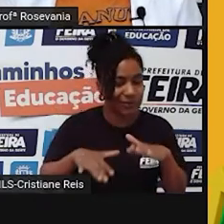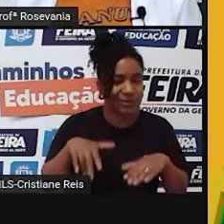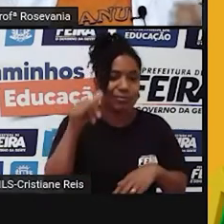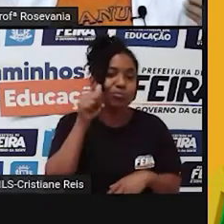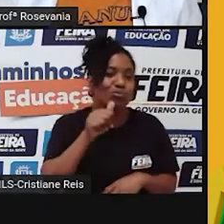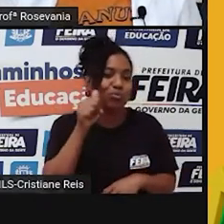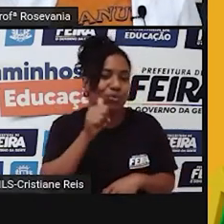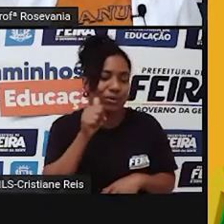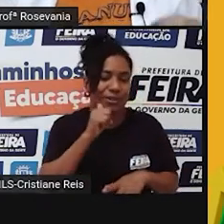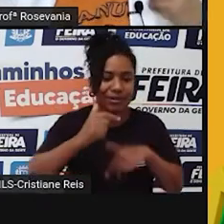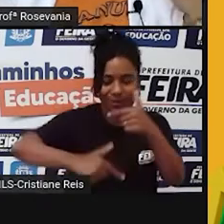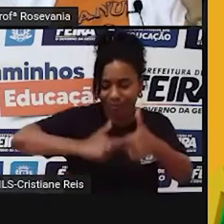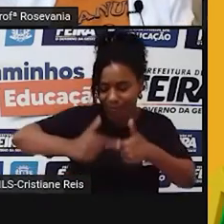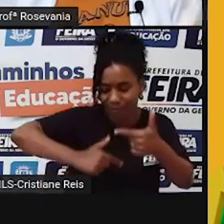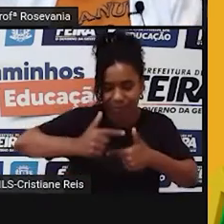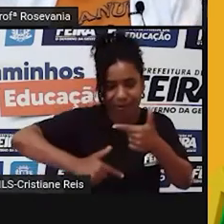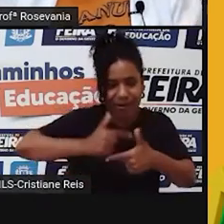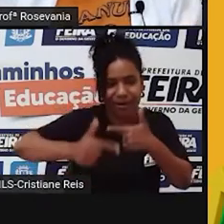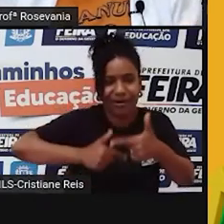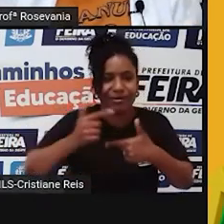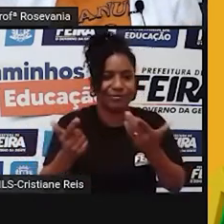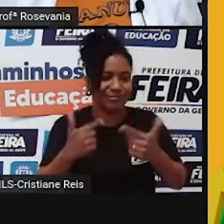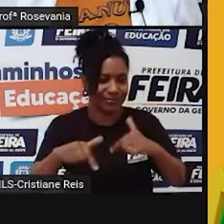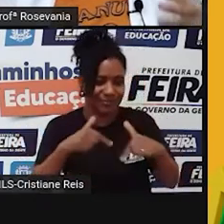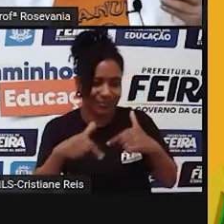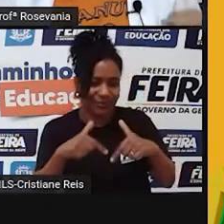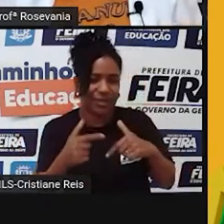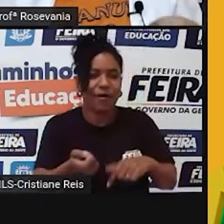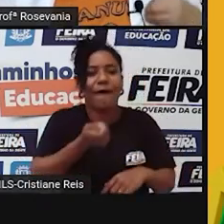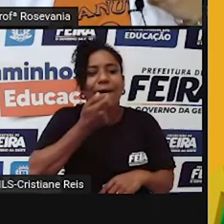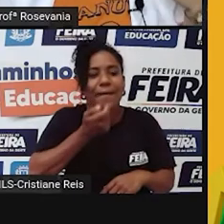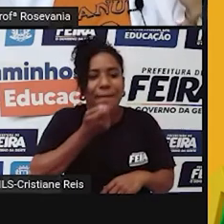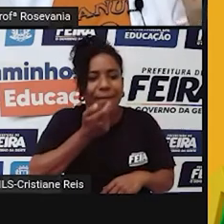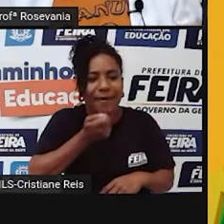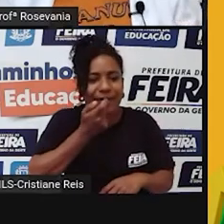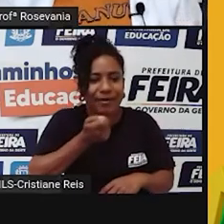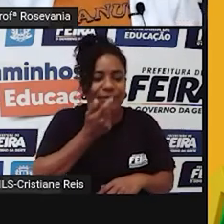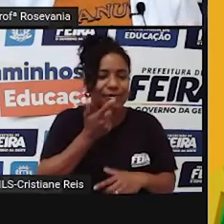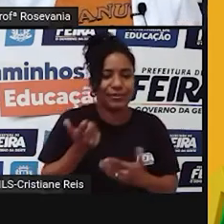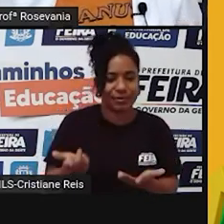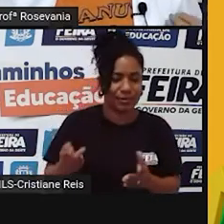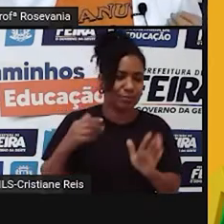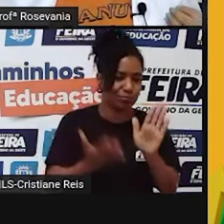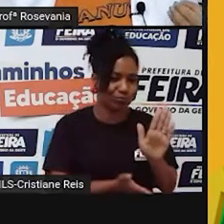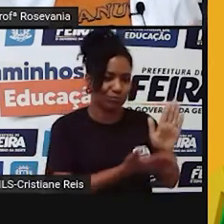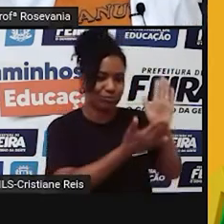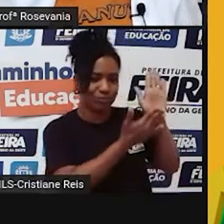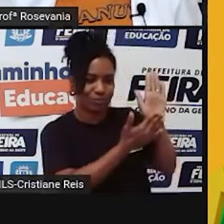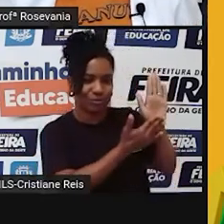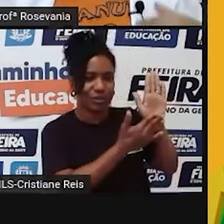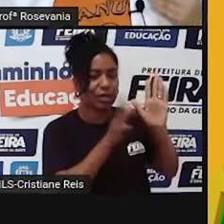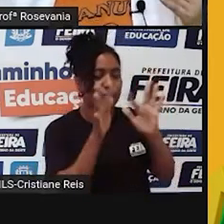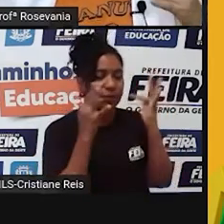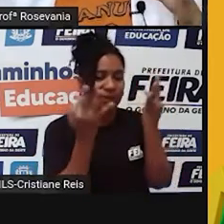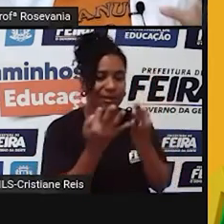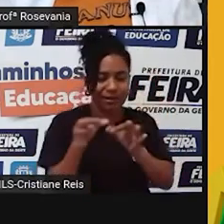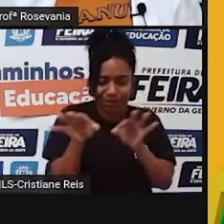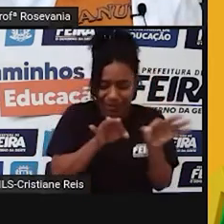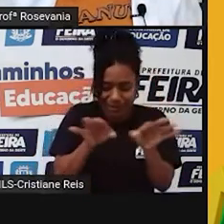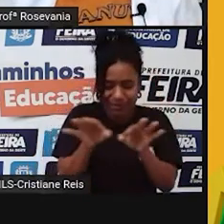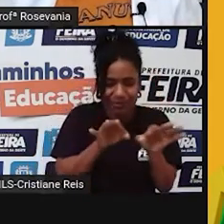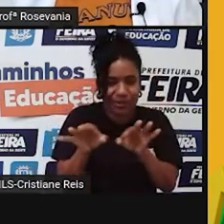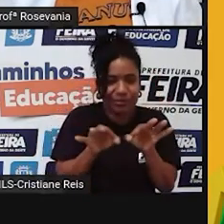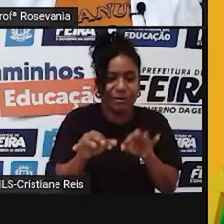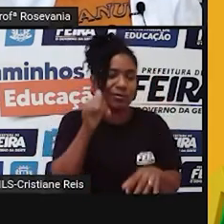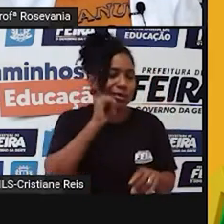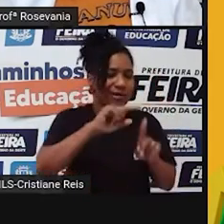mercado de trabalho, a mulher começou a ter acesso a anticoncepcionais, a política, né, familiar, o que seja